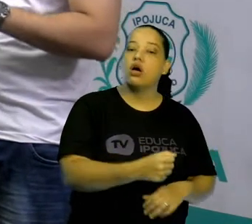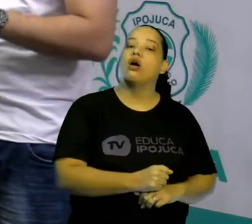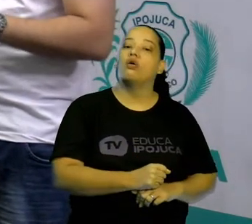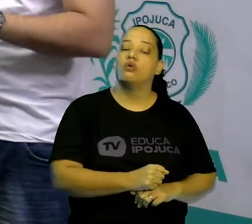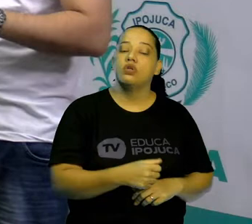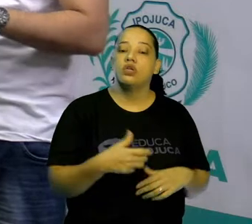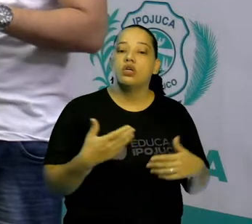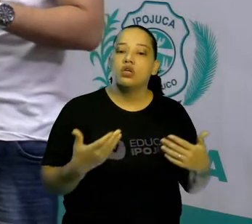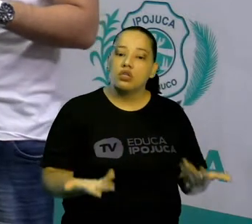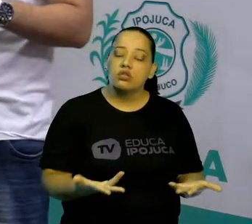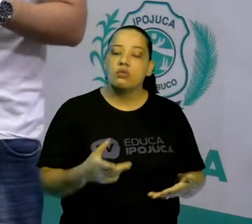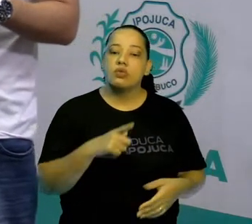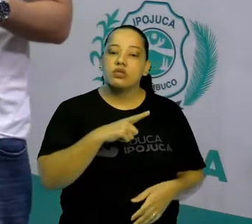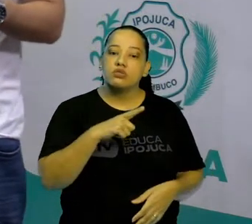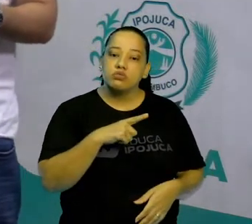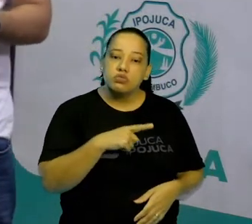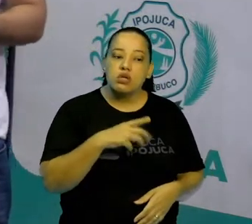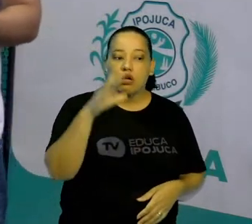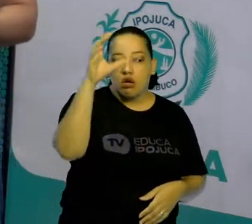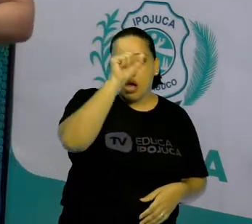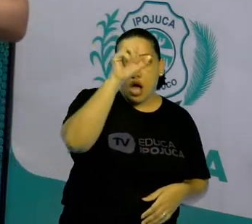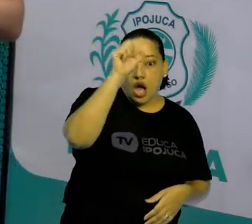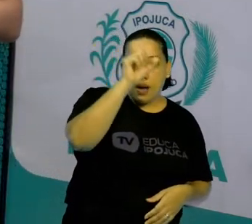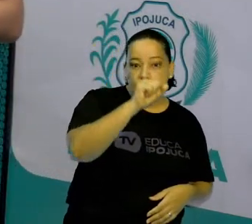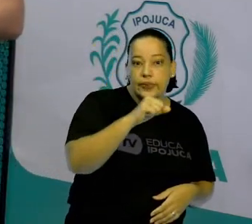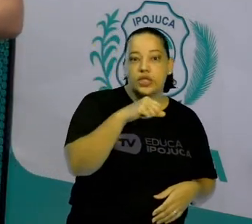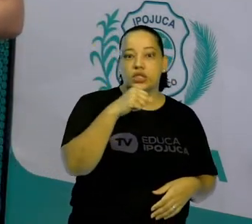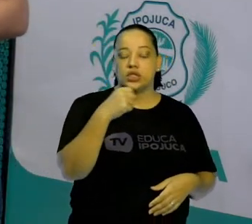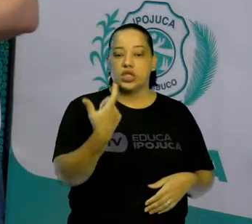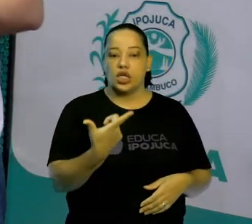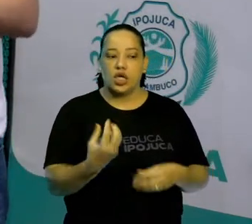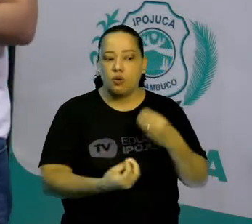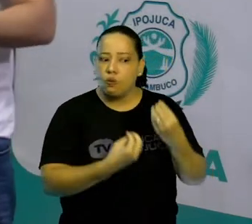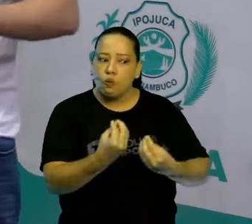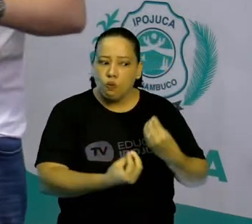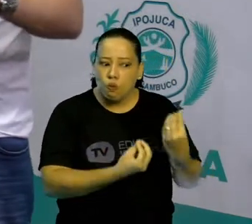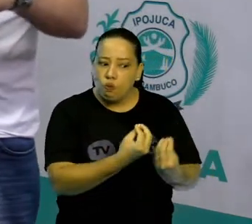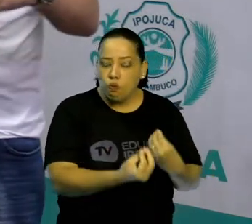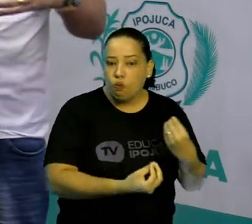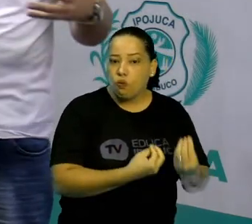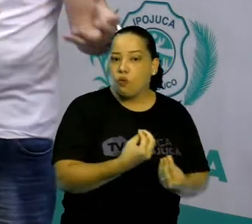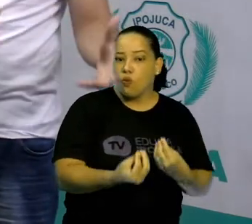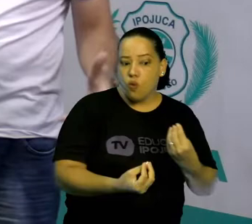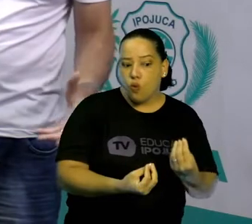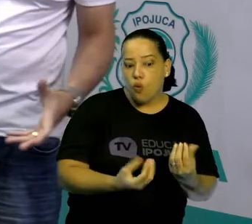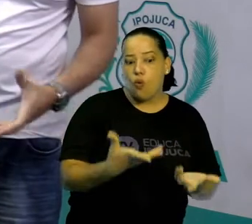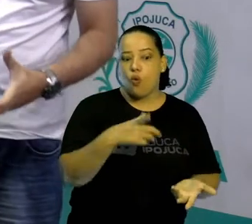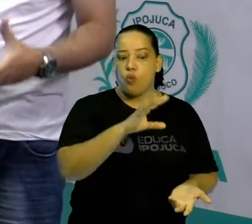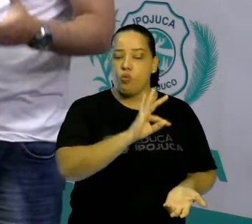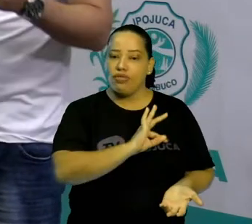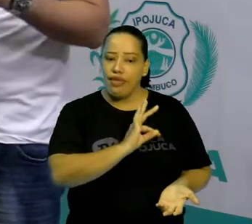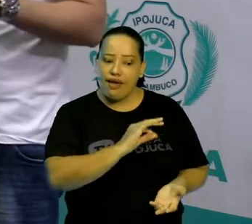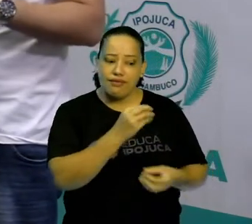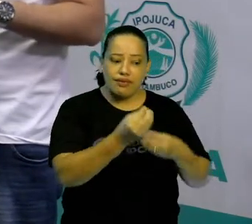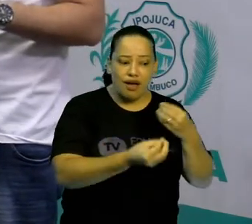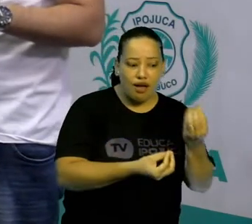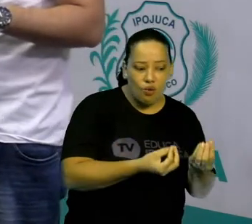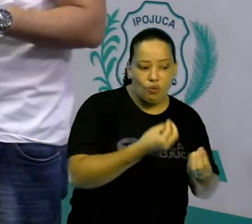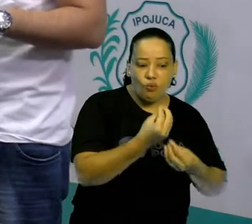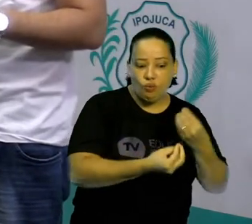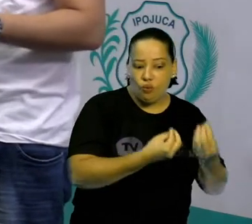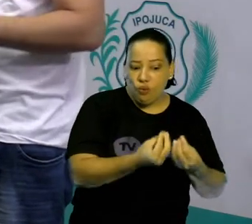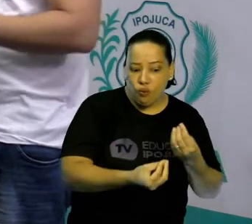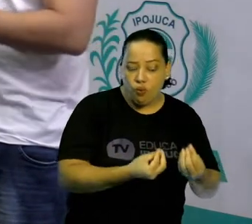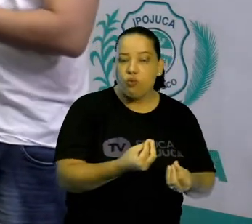vai desenvolver técnicas de navegação para que esses navegadores consigam atravessar o Oceano Atlântico com